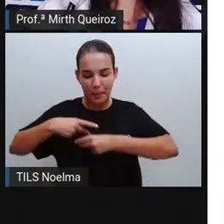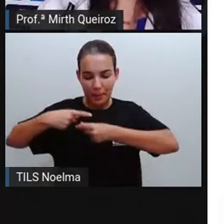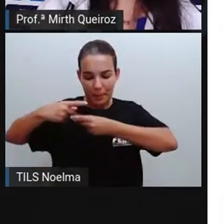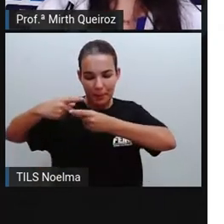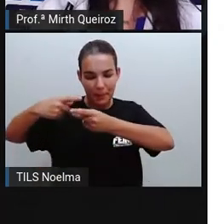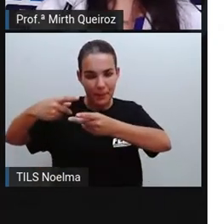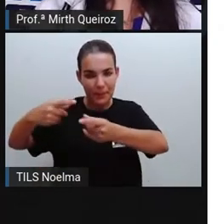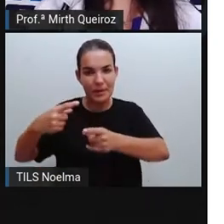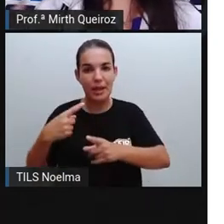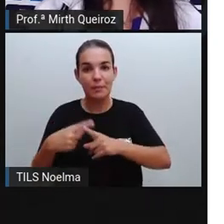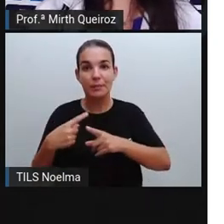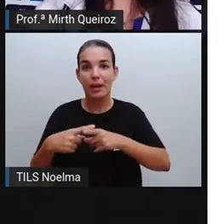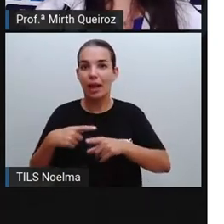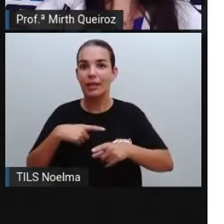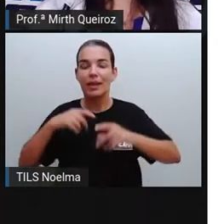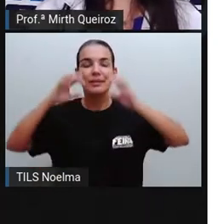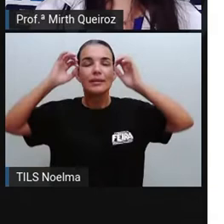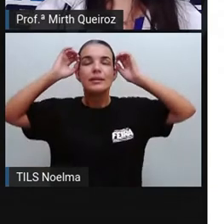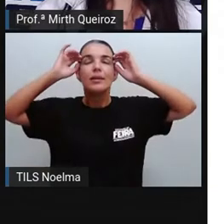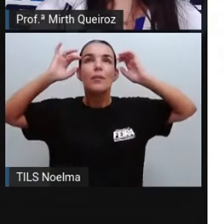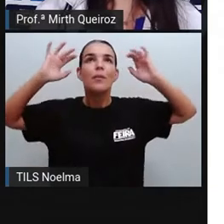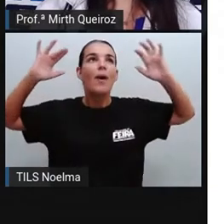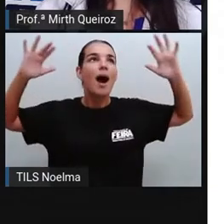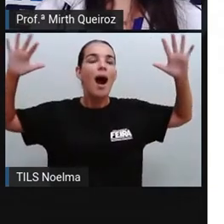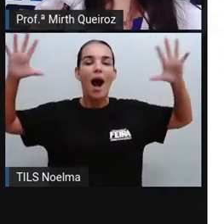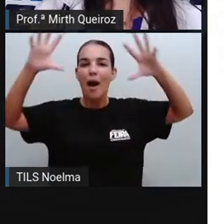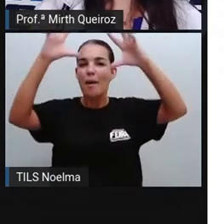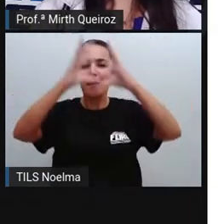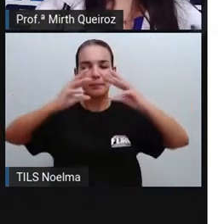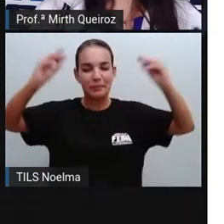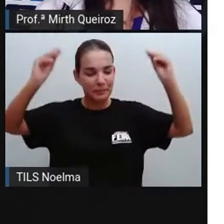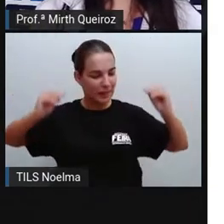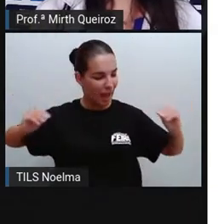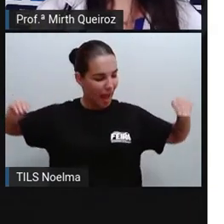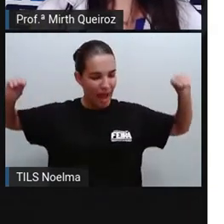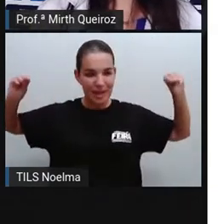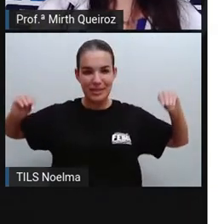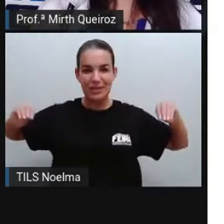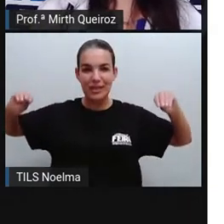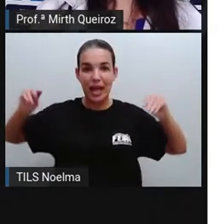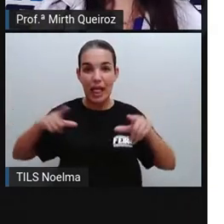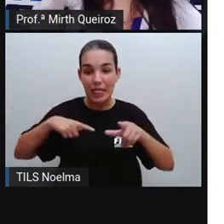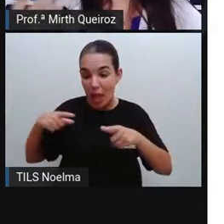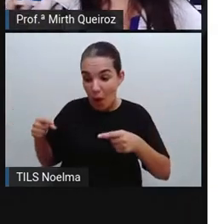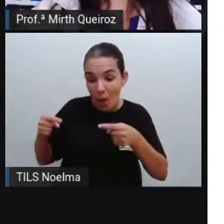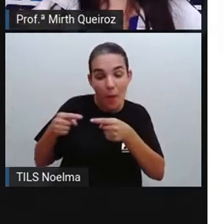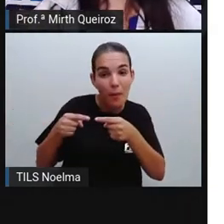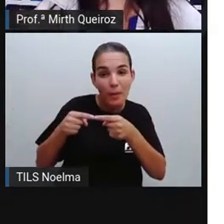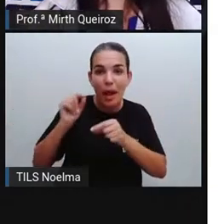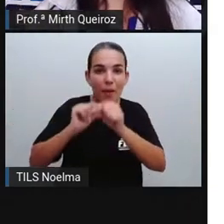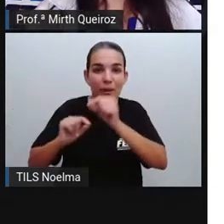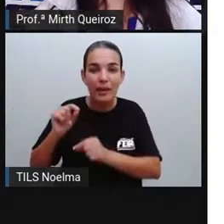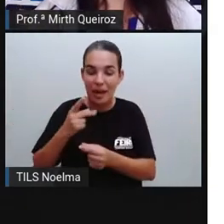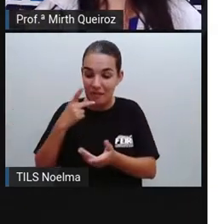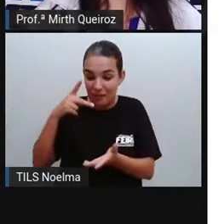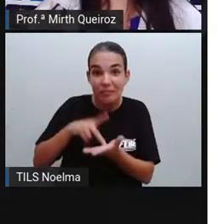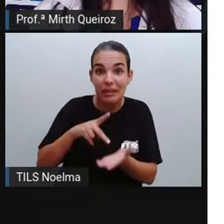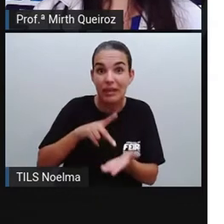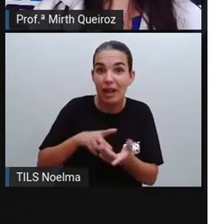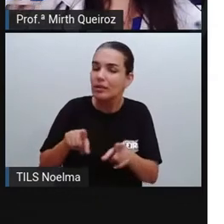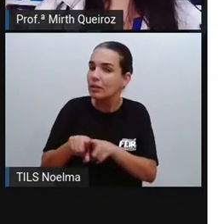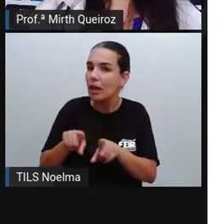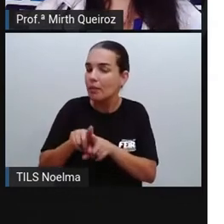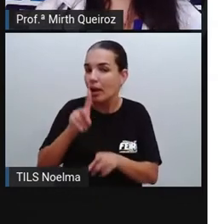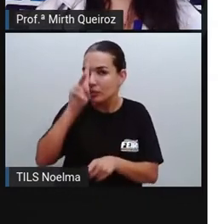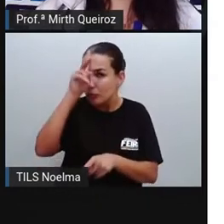caráter fantástico, vai combinar fatos reais com fatos históricos